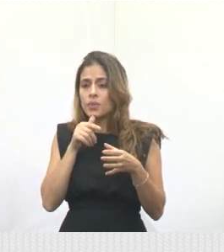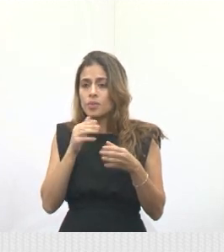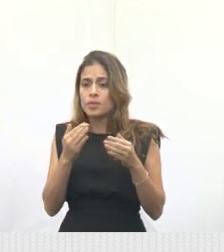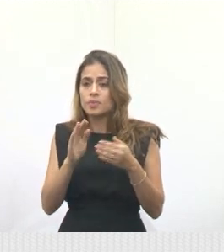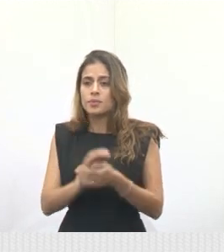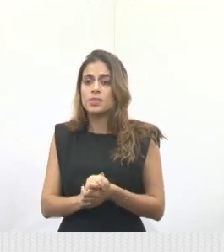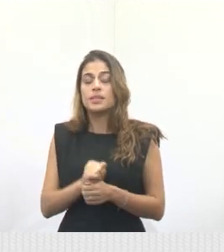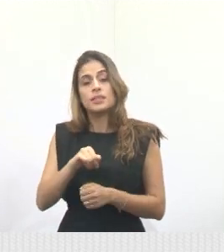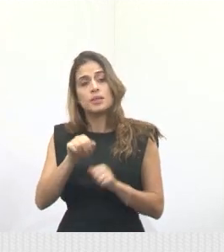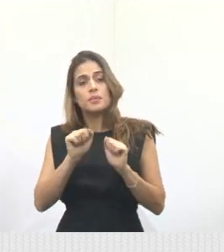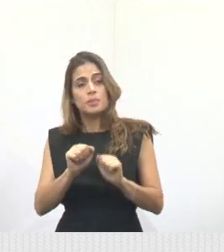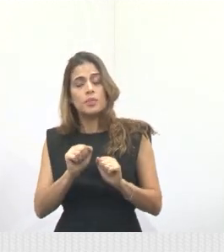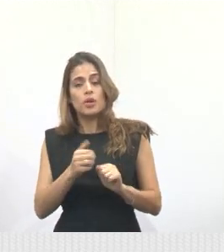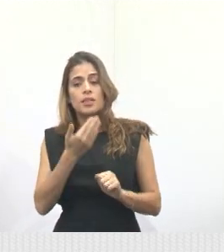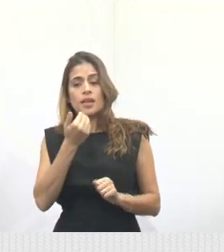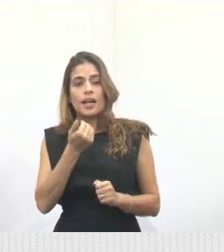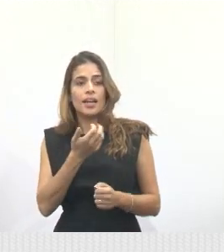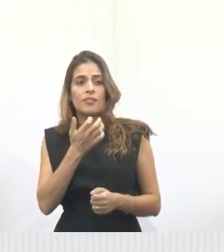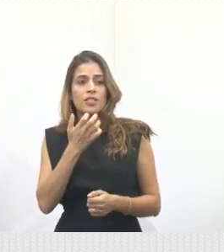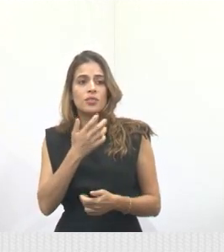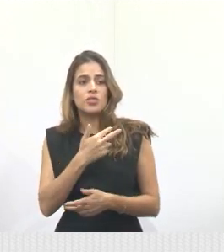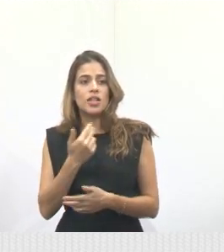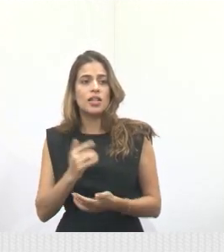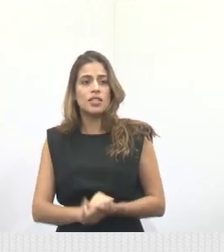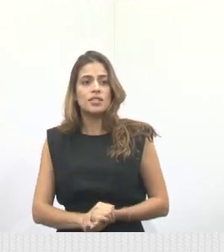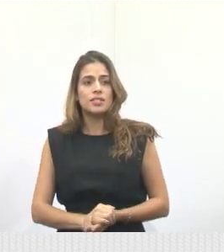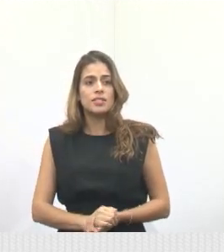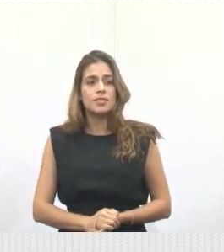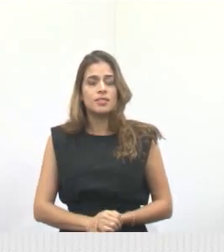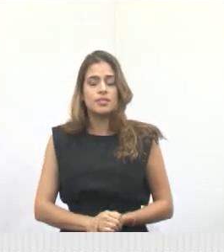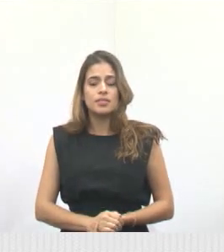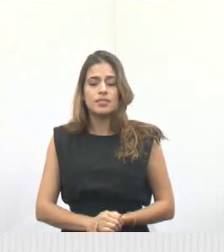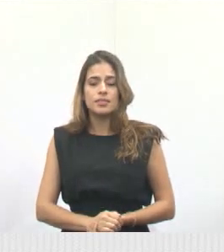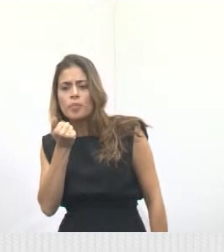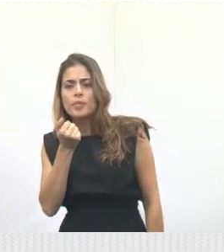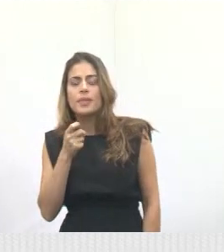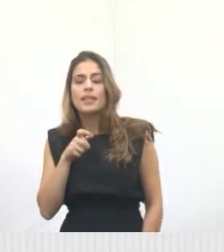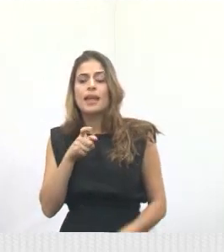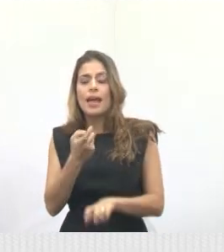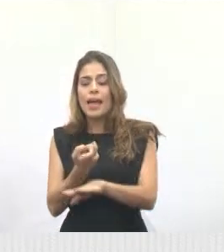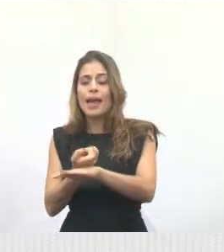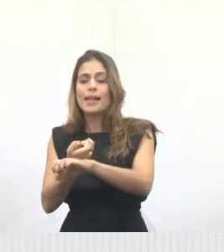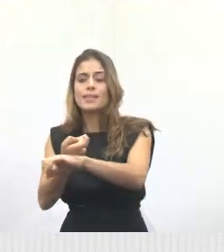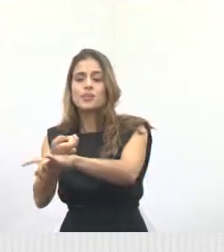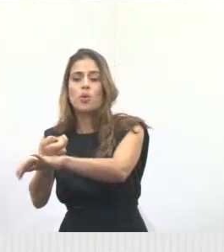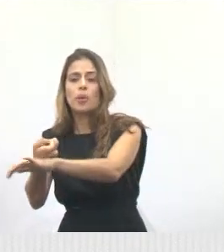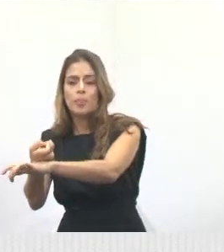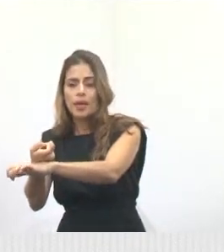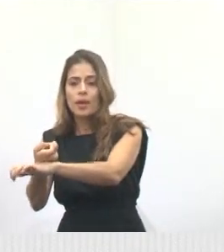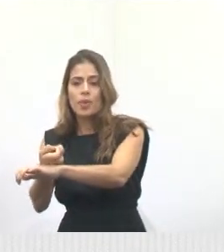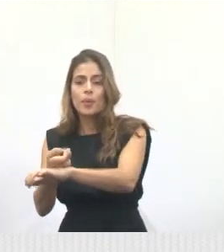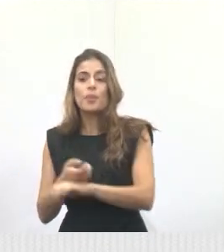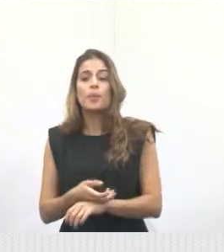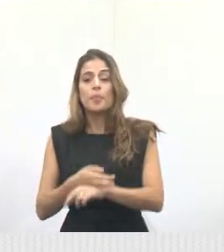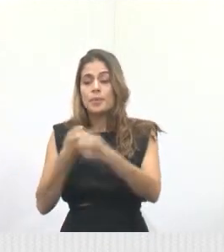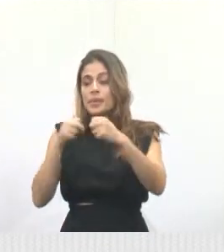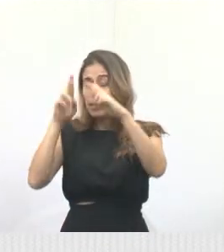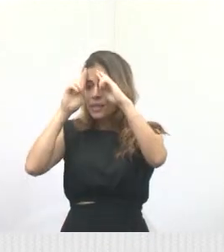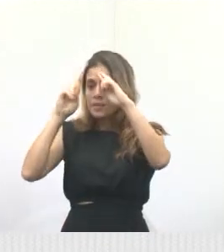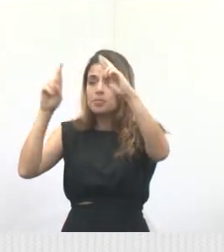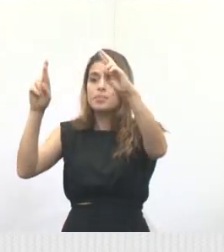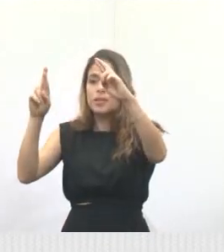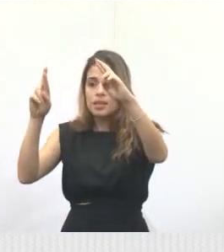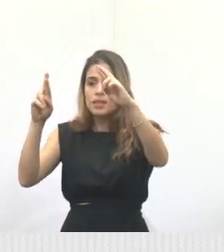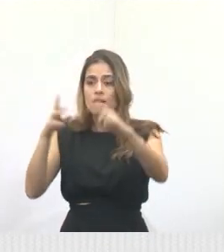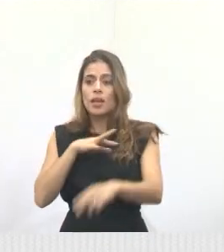sumiu, não sei o que aconteceu com ele. Vocês poderiam colocar o primeiro slide? vou olhando por aqui, olha. Solicitação. Nós fizemos aí,